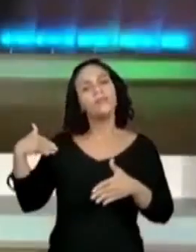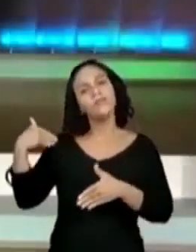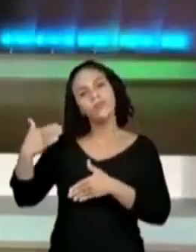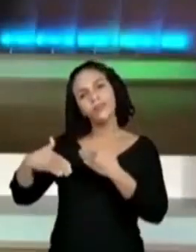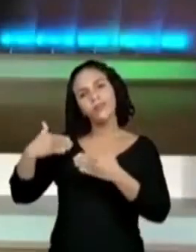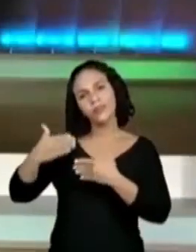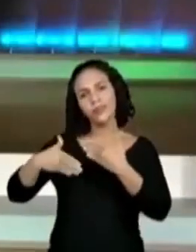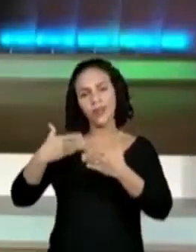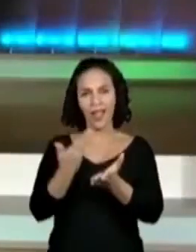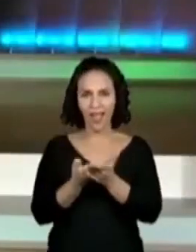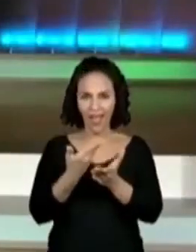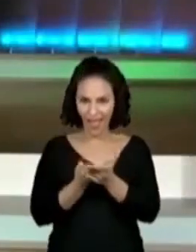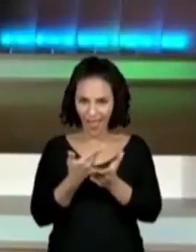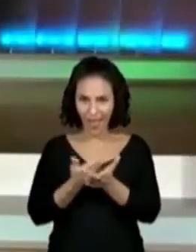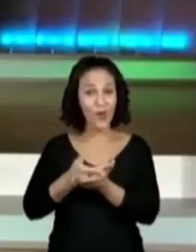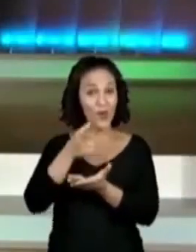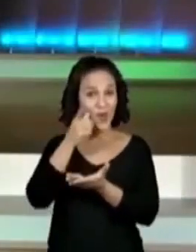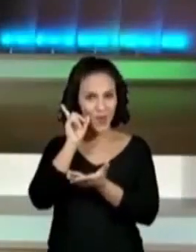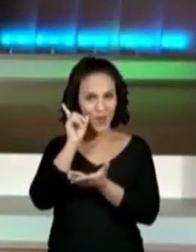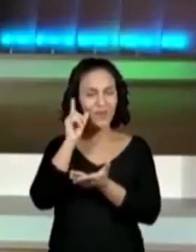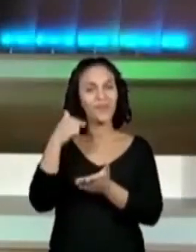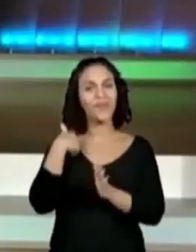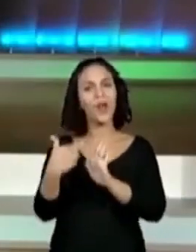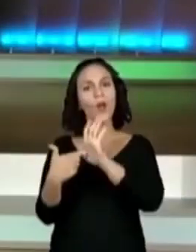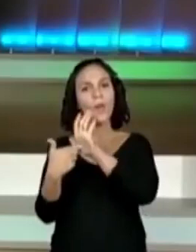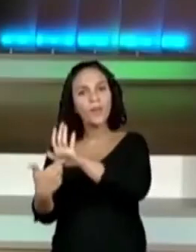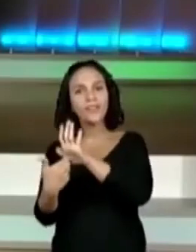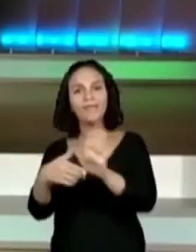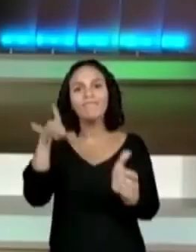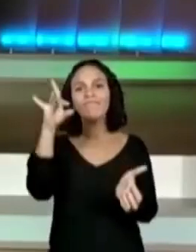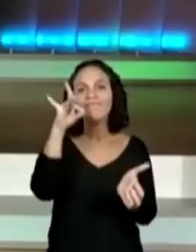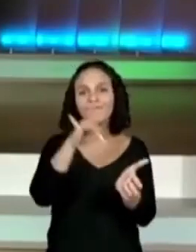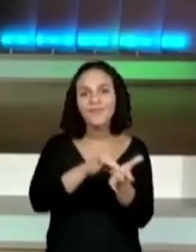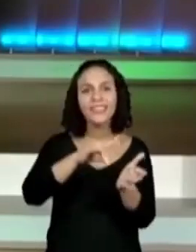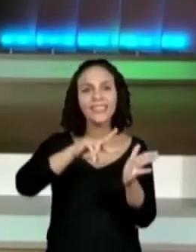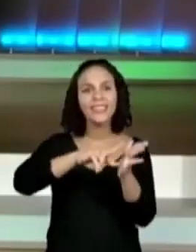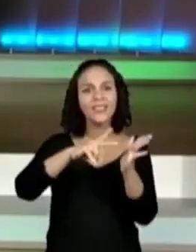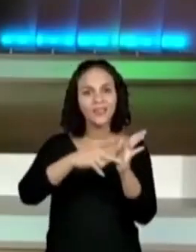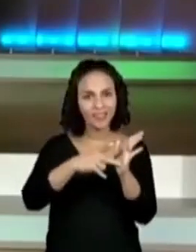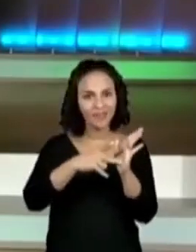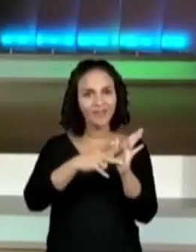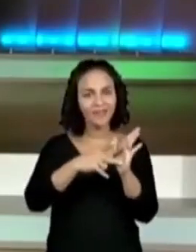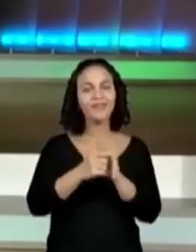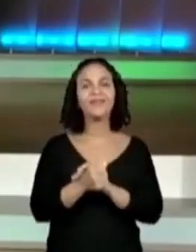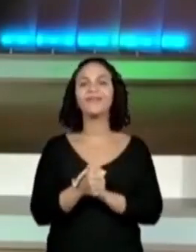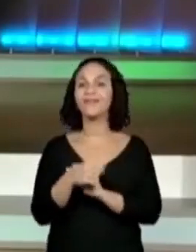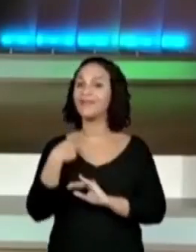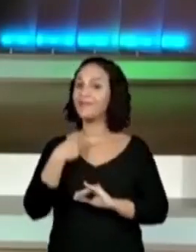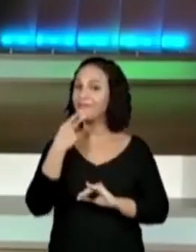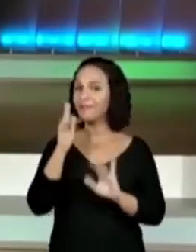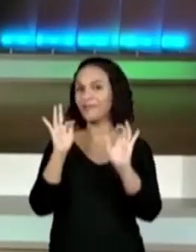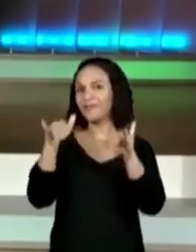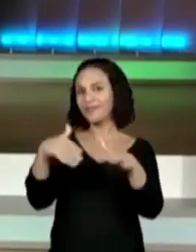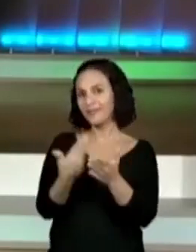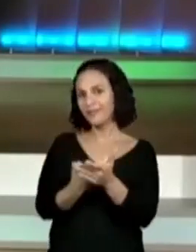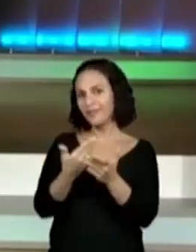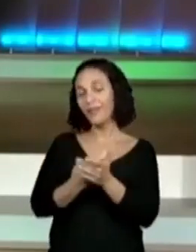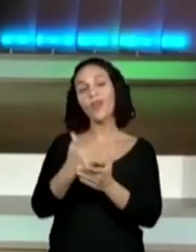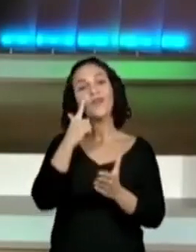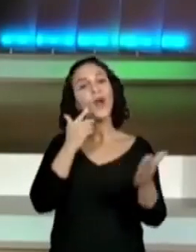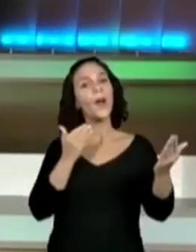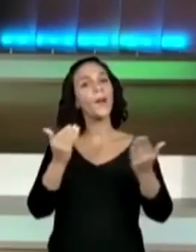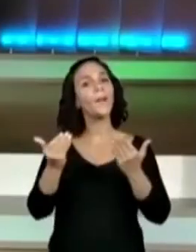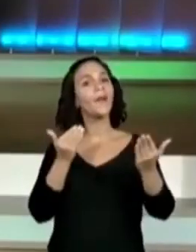reais significados das palavras pelo dicionário. E eu disse que, ao final, nós teremos que